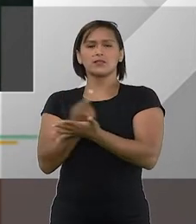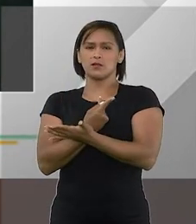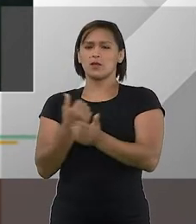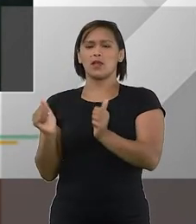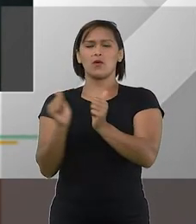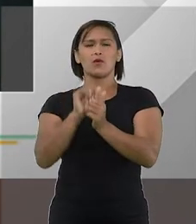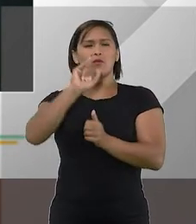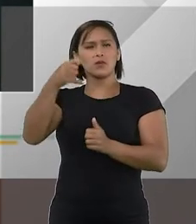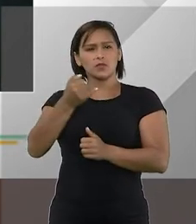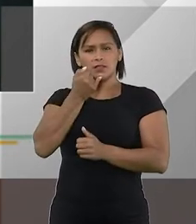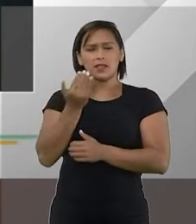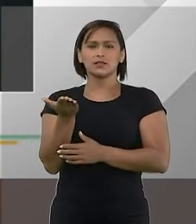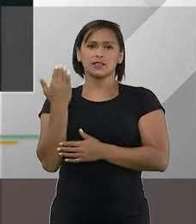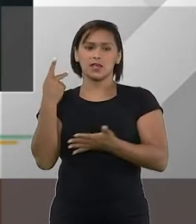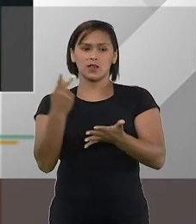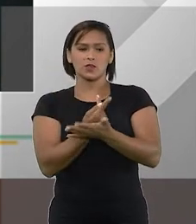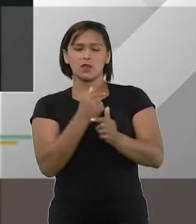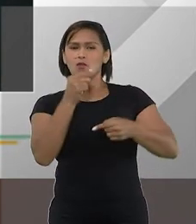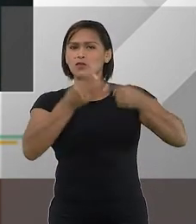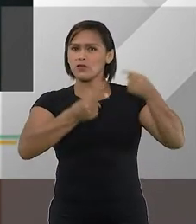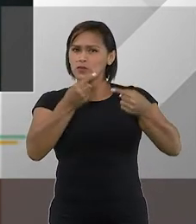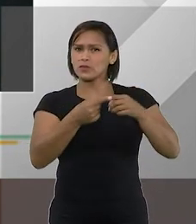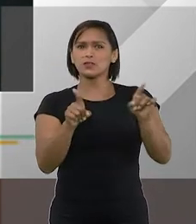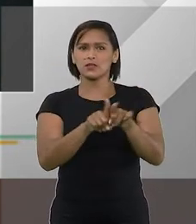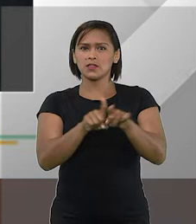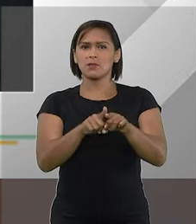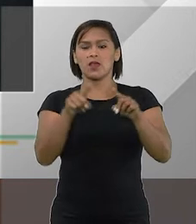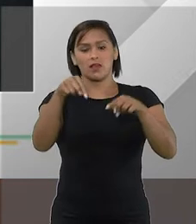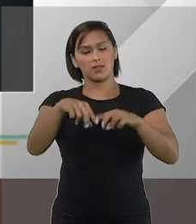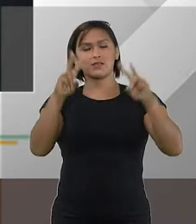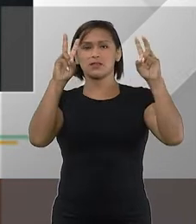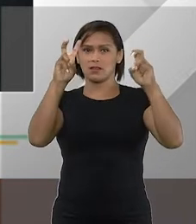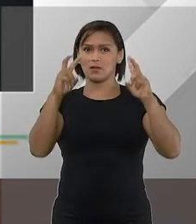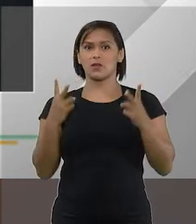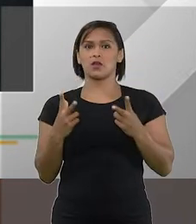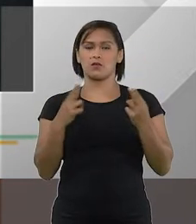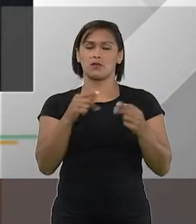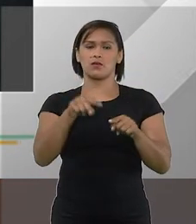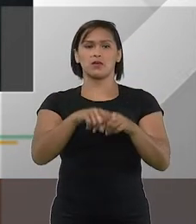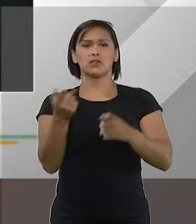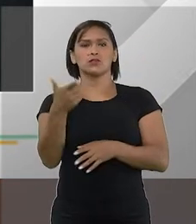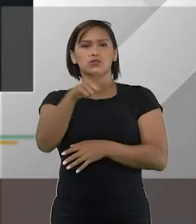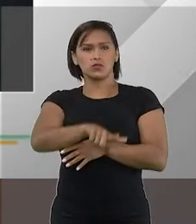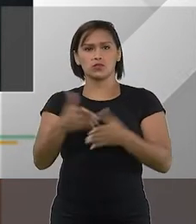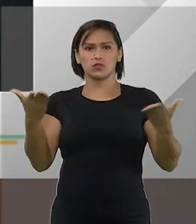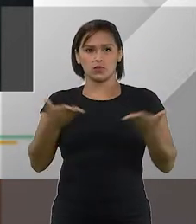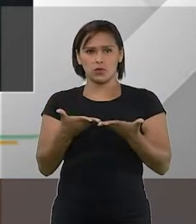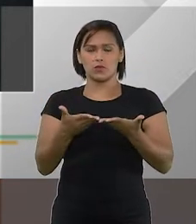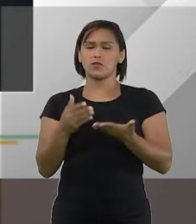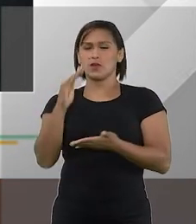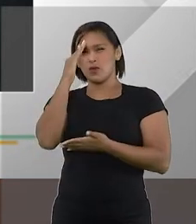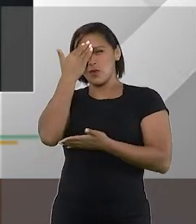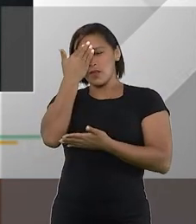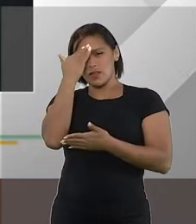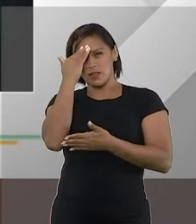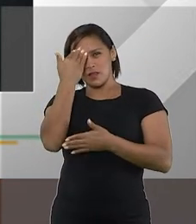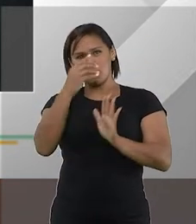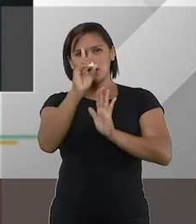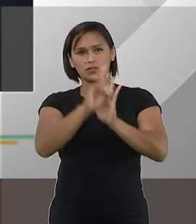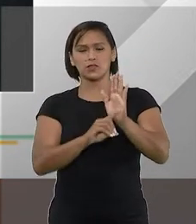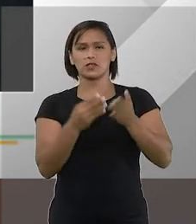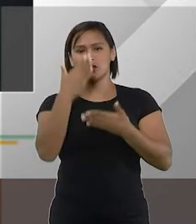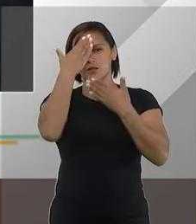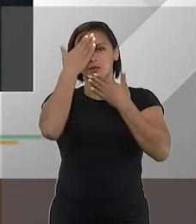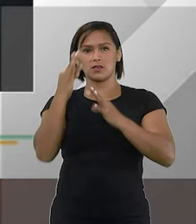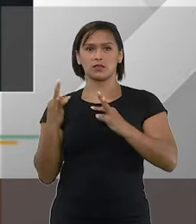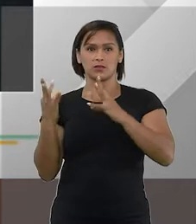em outras oportunidades, discutindo, inclusive, esse mesmo tema. Então, mais uma vez, estamos aqui agora no Entender Direito. Muito